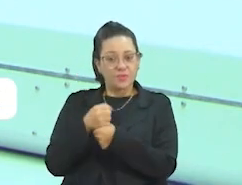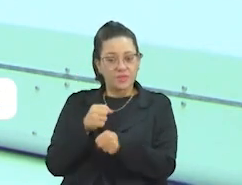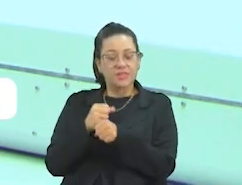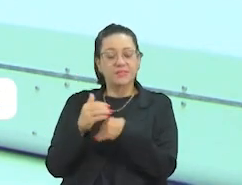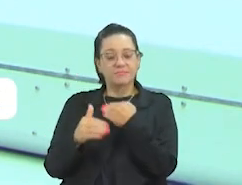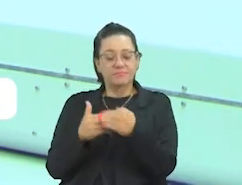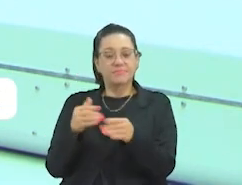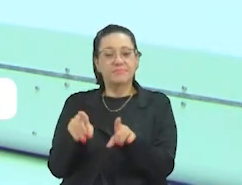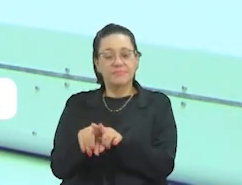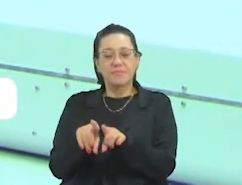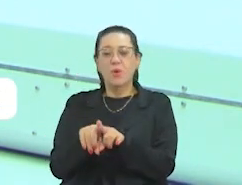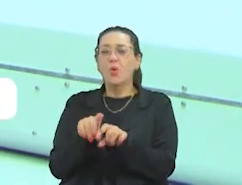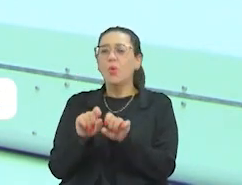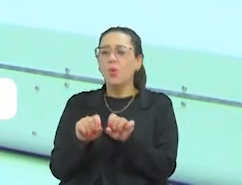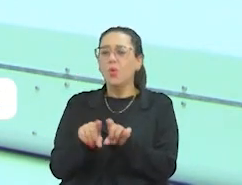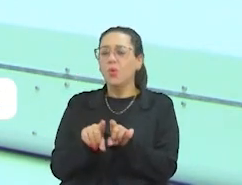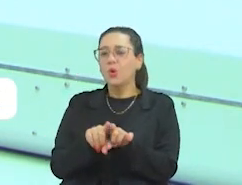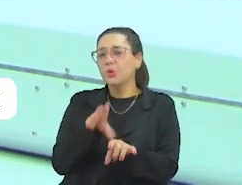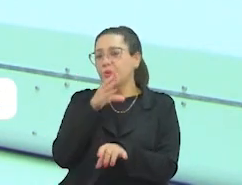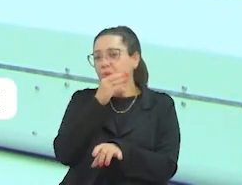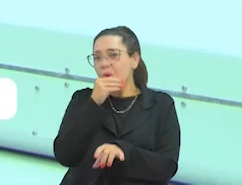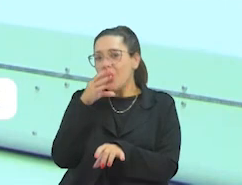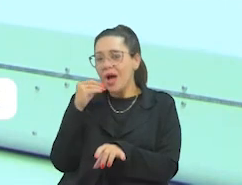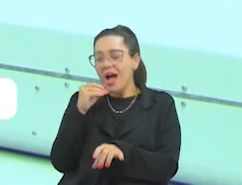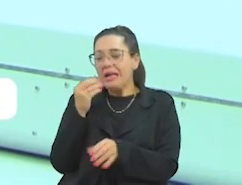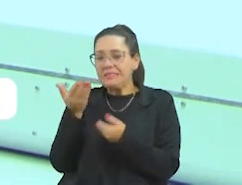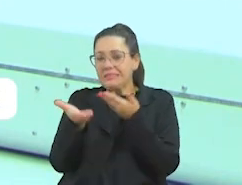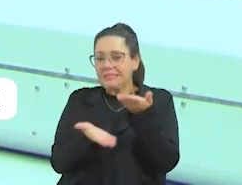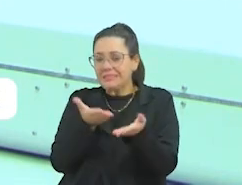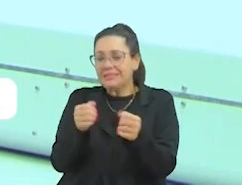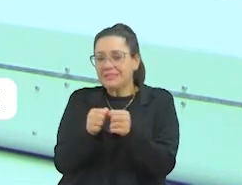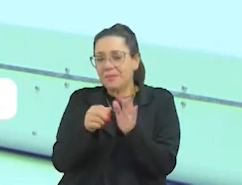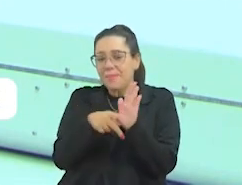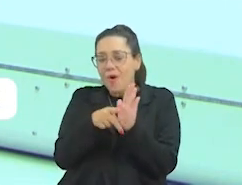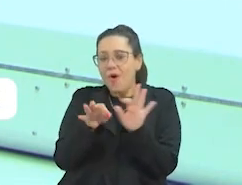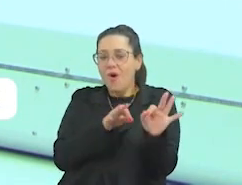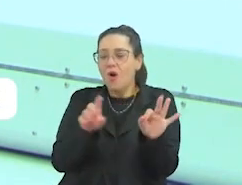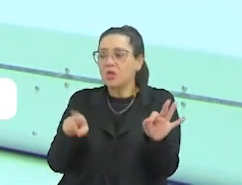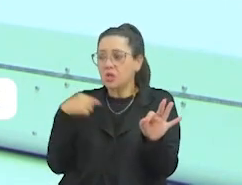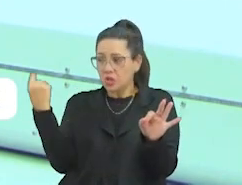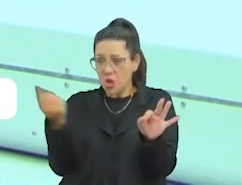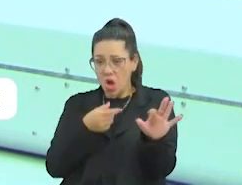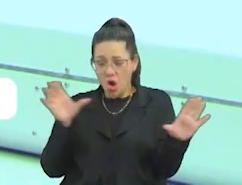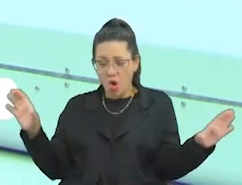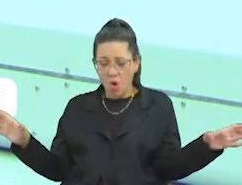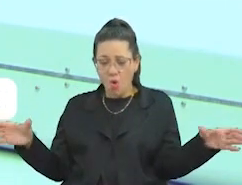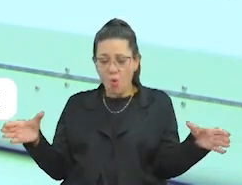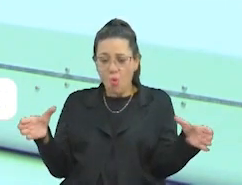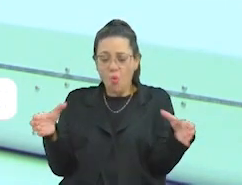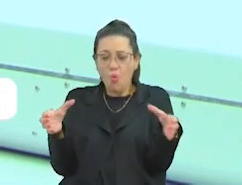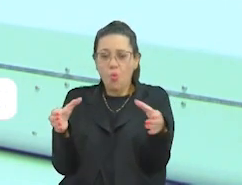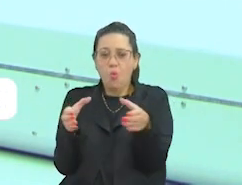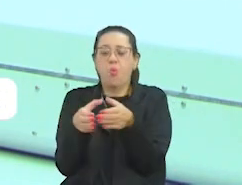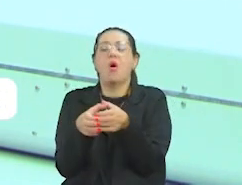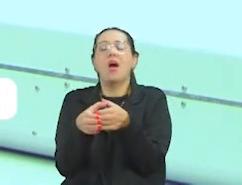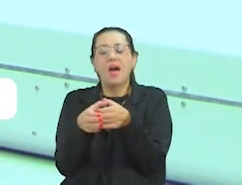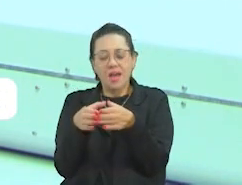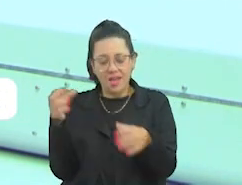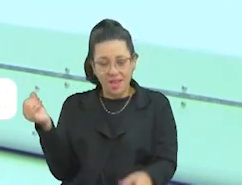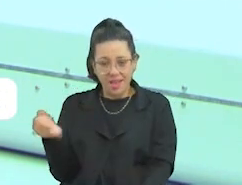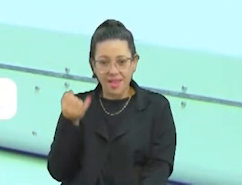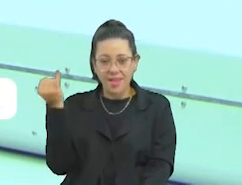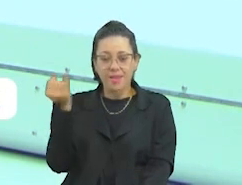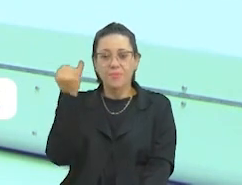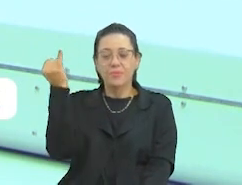essa possibilidade da população estar junto, realmente tem fortalecido o Executivo e o Legislativo, e a gente,